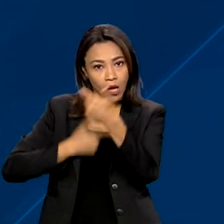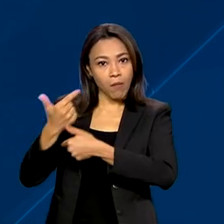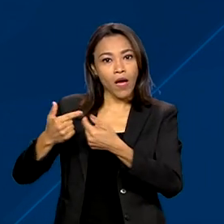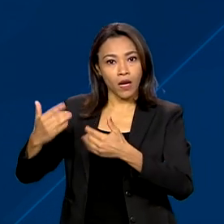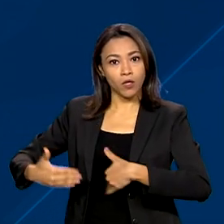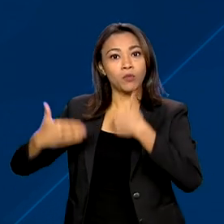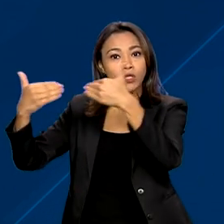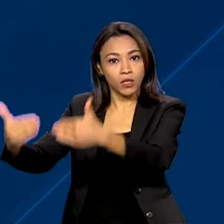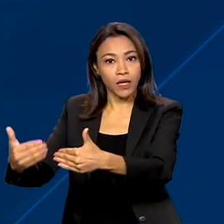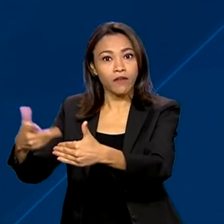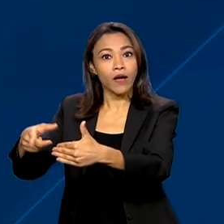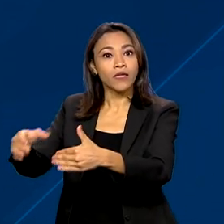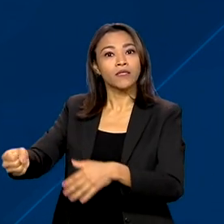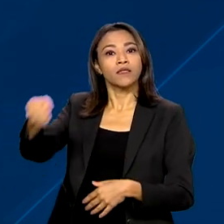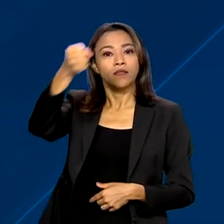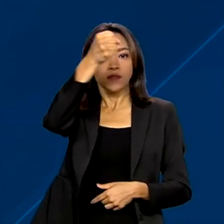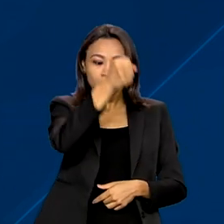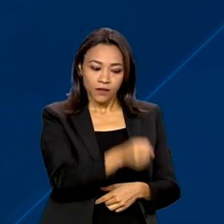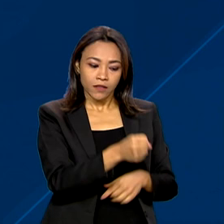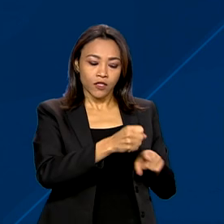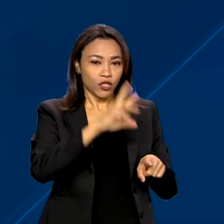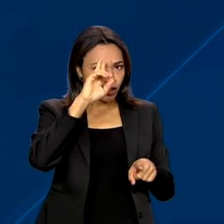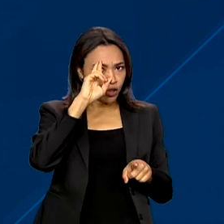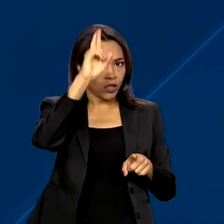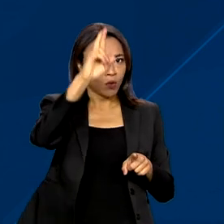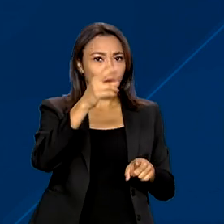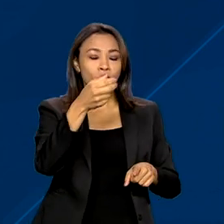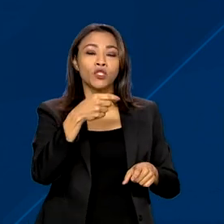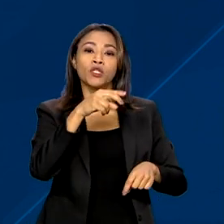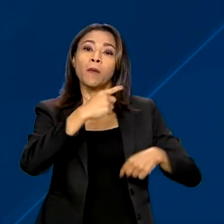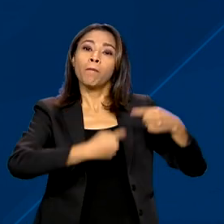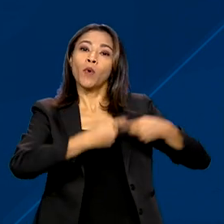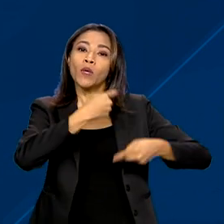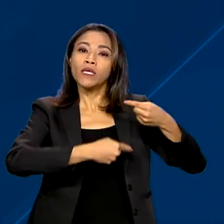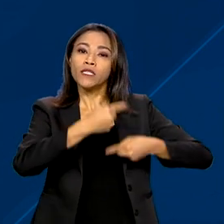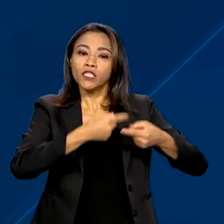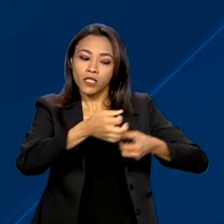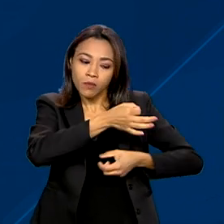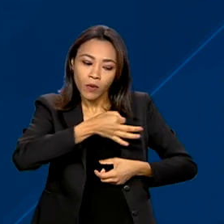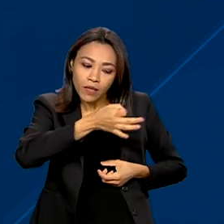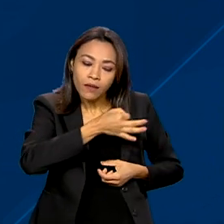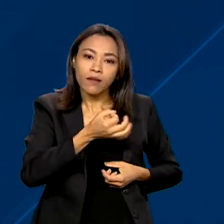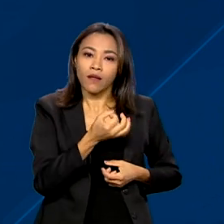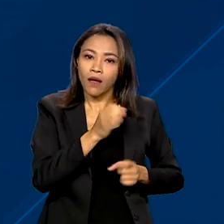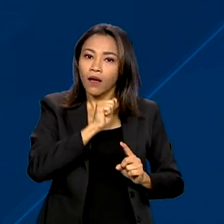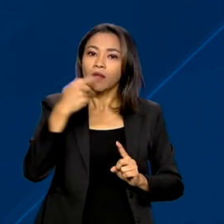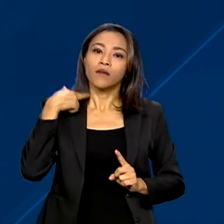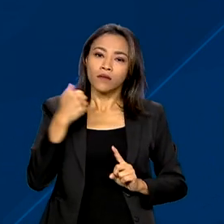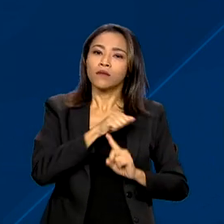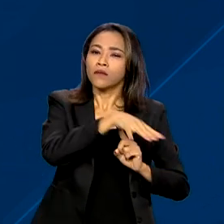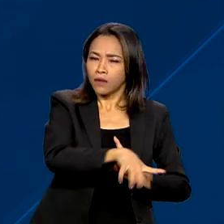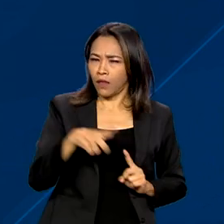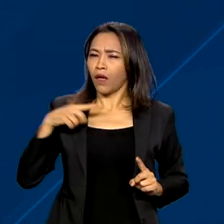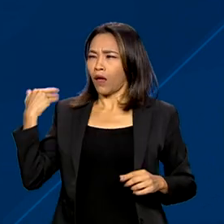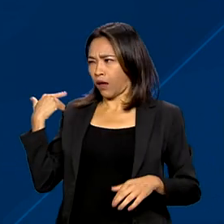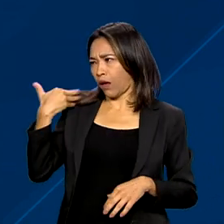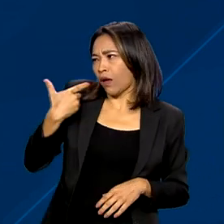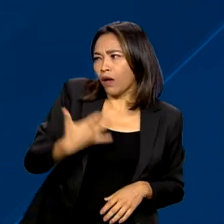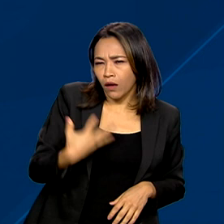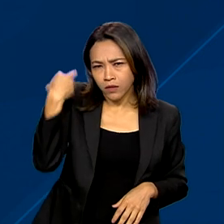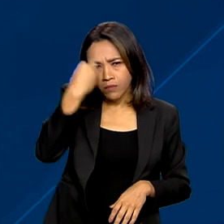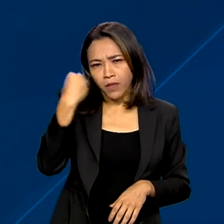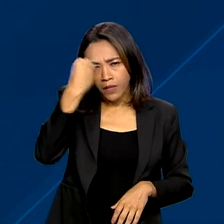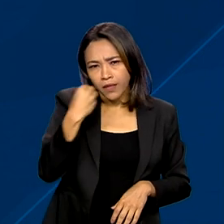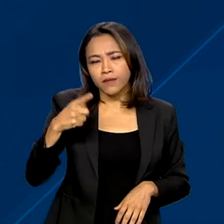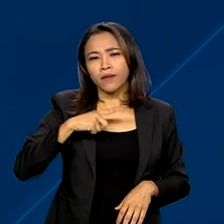vai assumir o cargo de diretor de política monetária do Banco Central. Galípolo tem experiência no sistema financeiro e é coautor